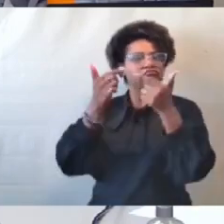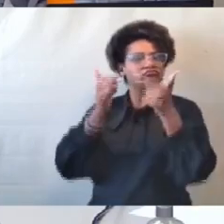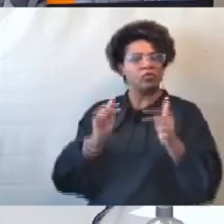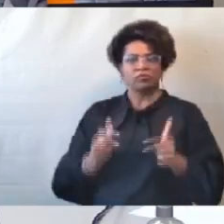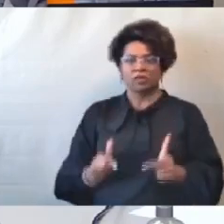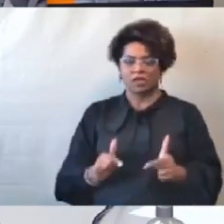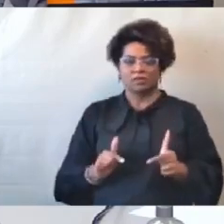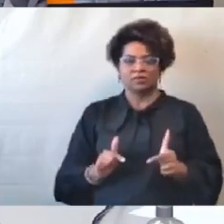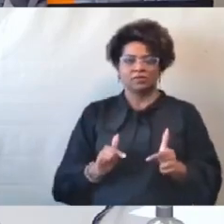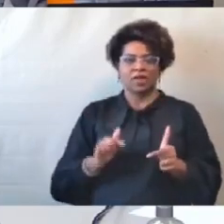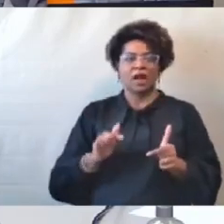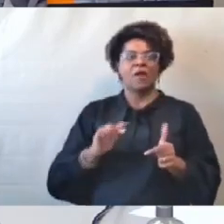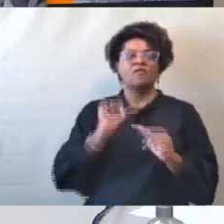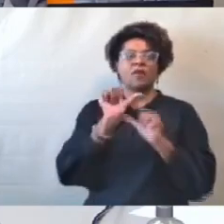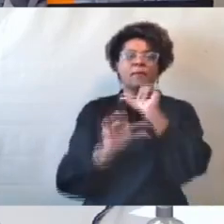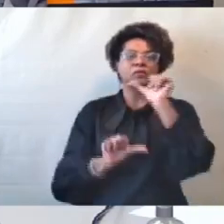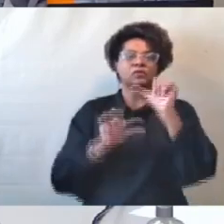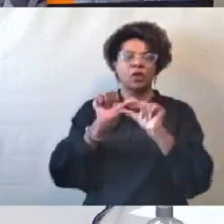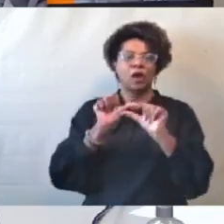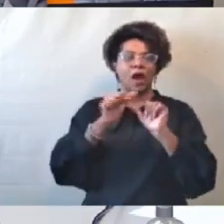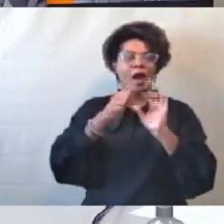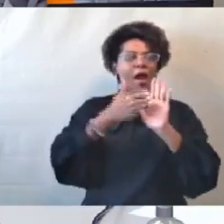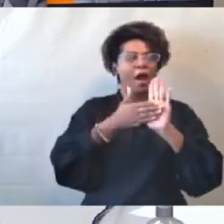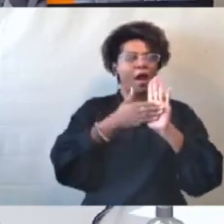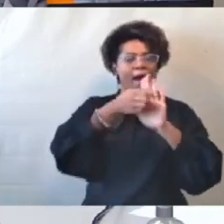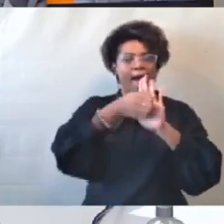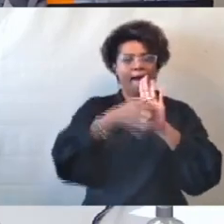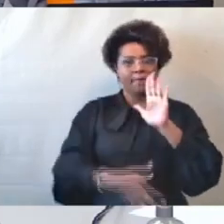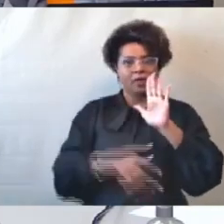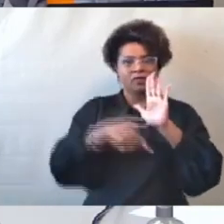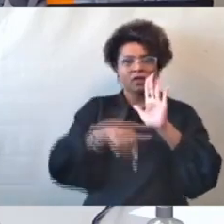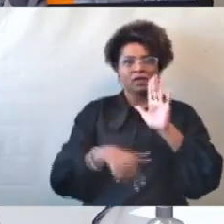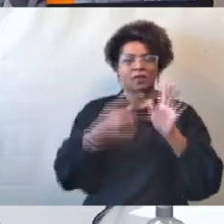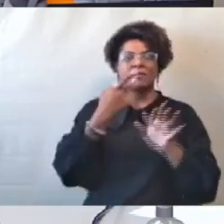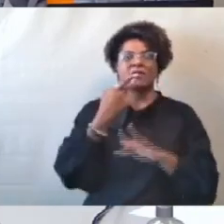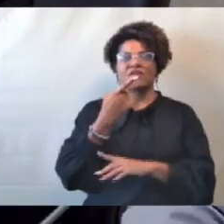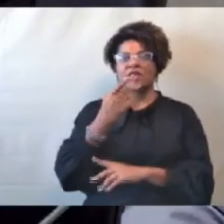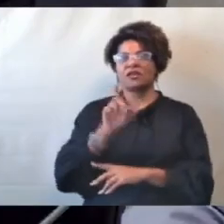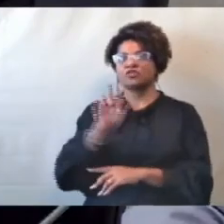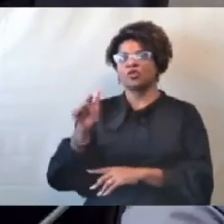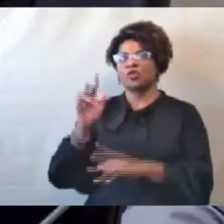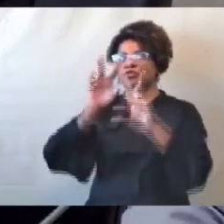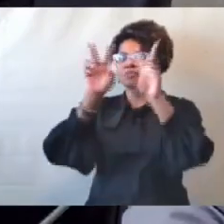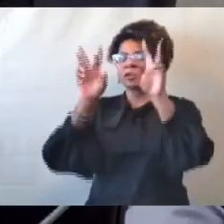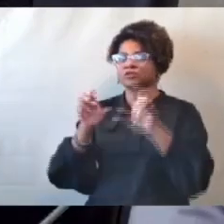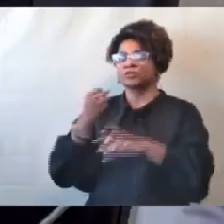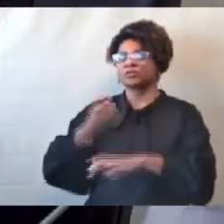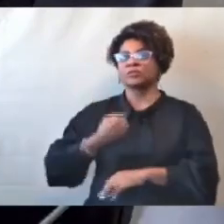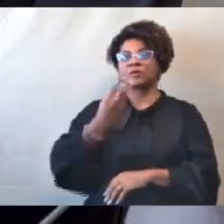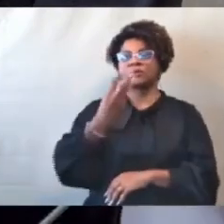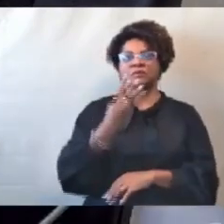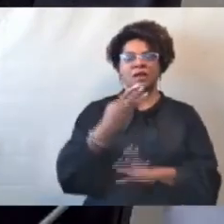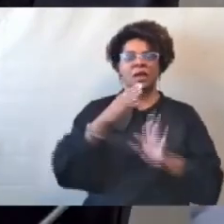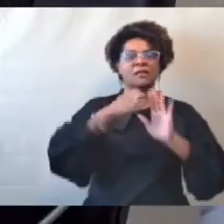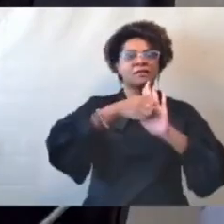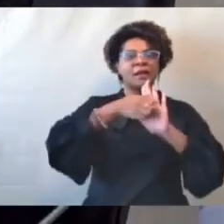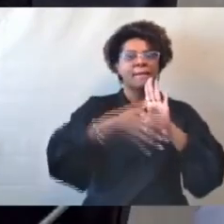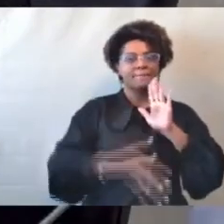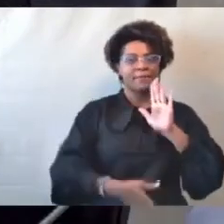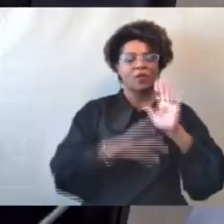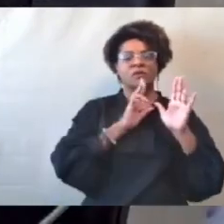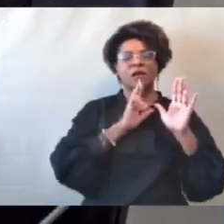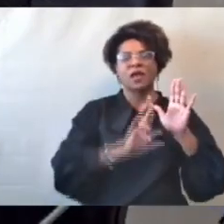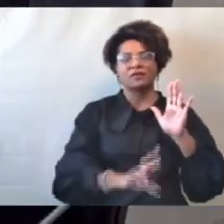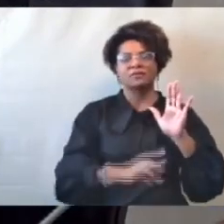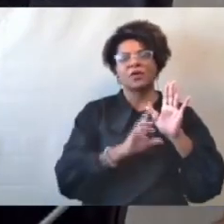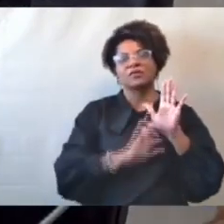Invertendo a pauta, já para tratar dos outros assuntos, item 3 da pauta, resposta a requerimentos e indicações da comissão.